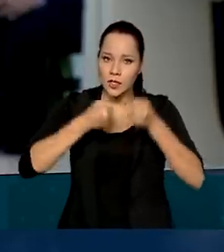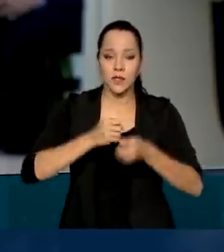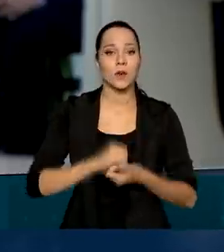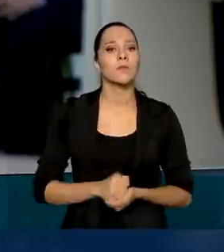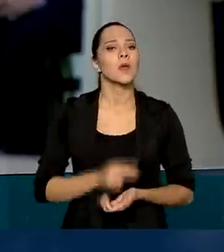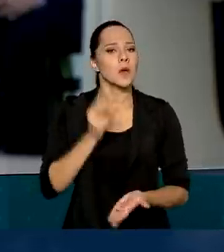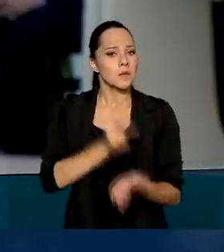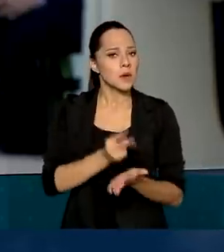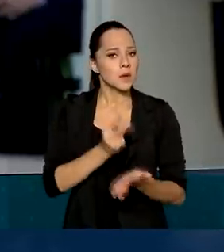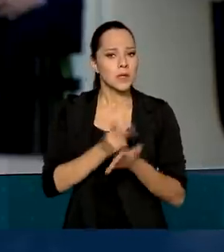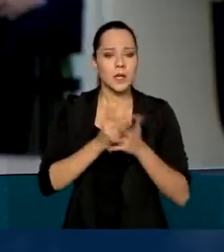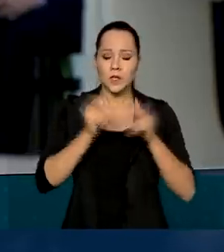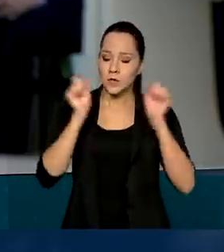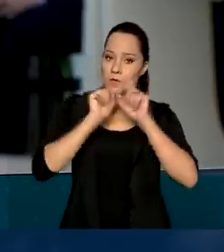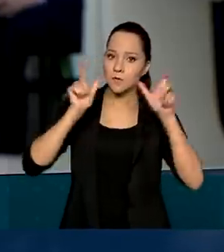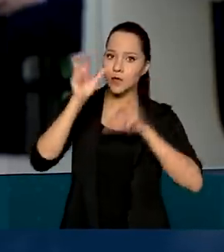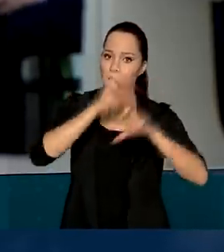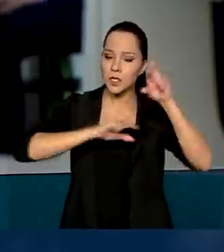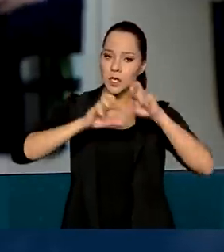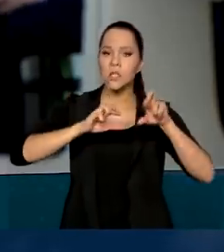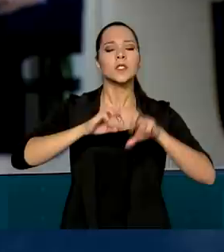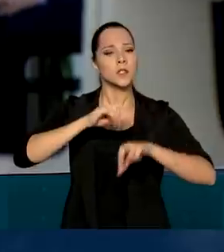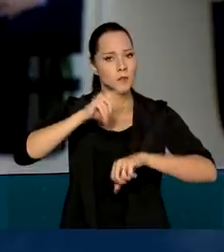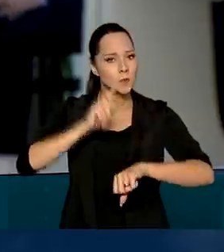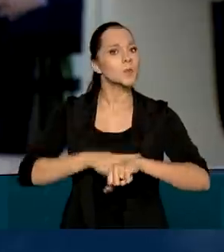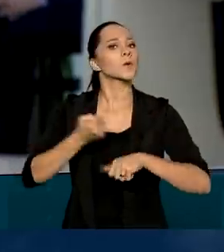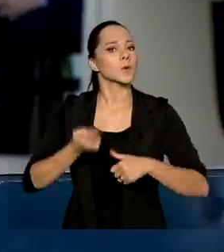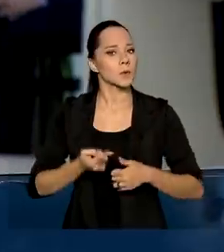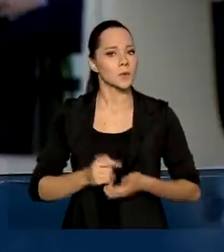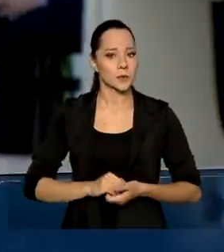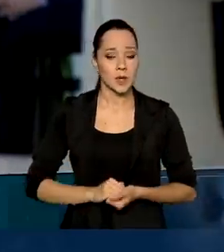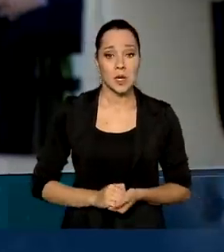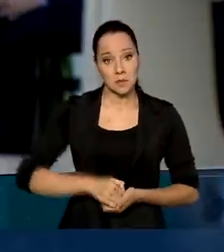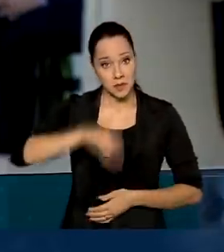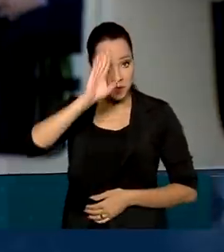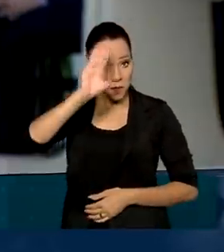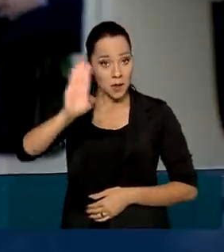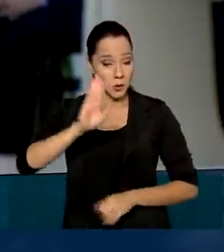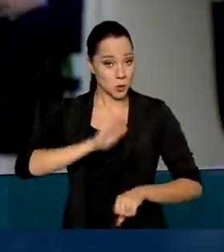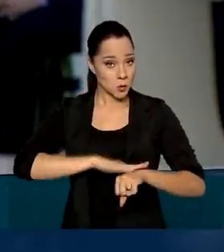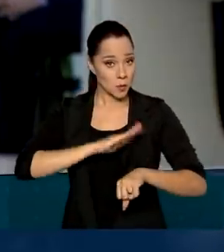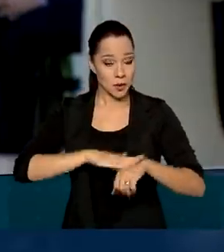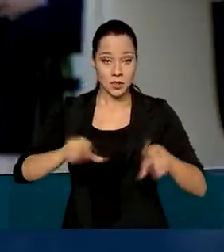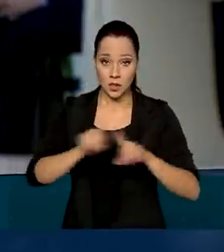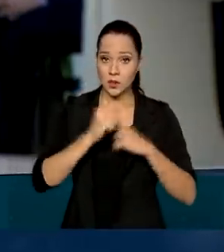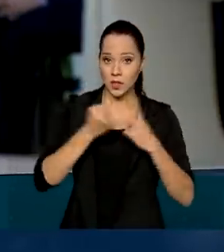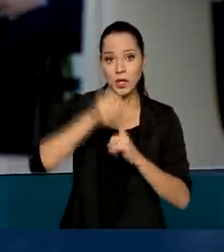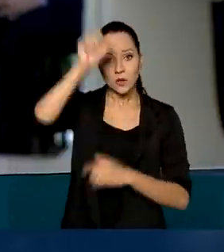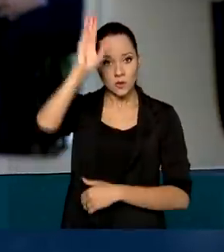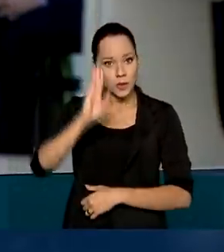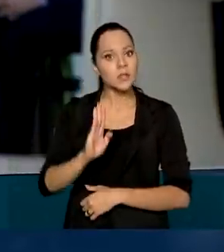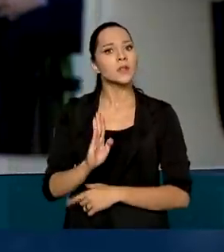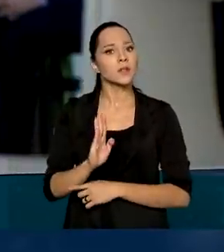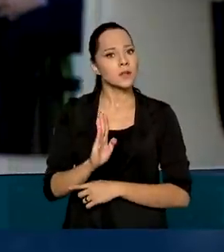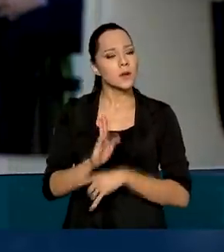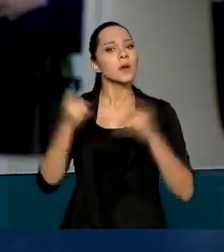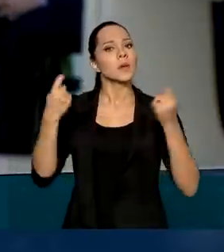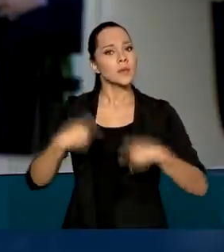permanente vigilância e prontidão, especialmente nos momentos em que a sociedade brasileira